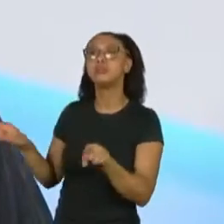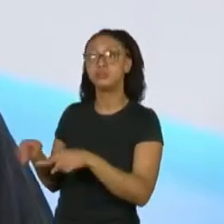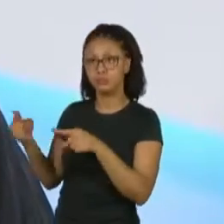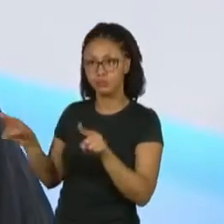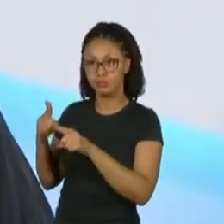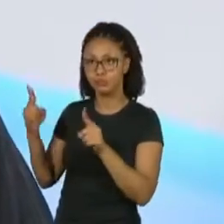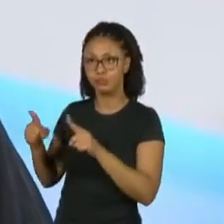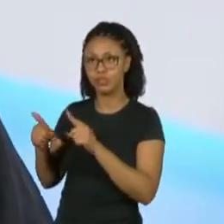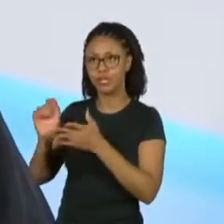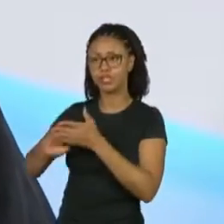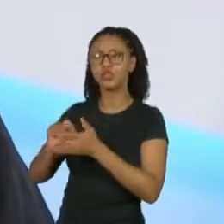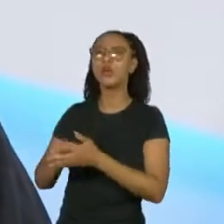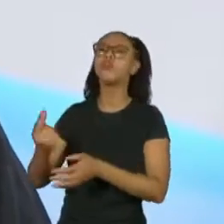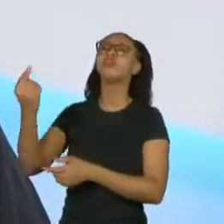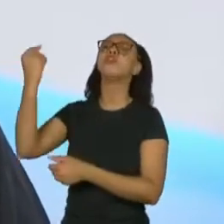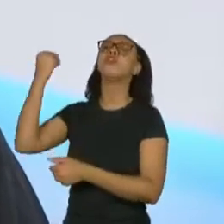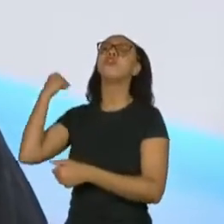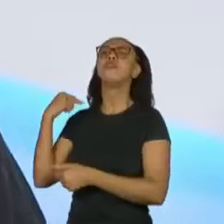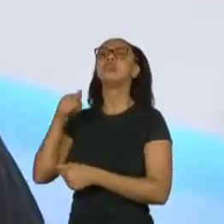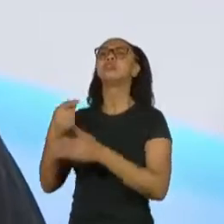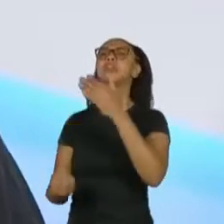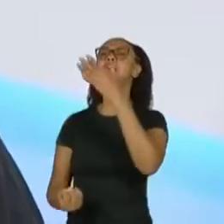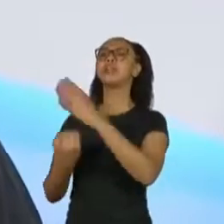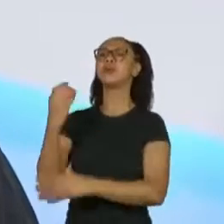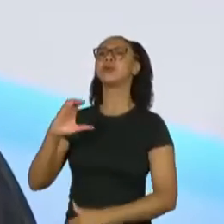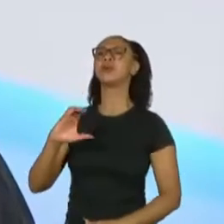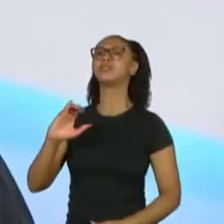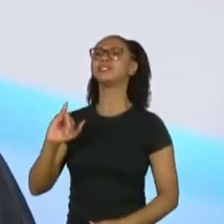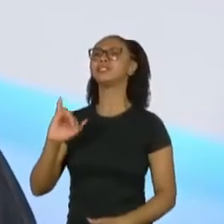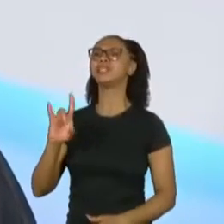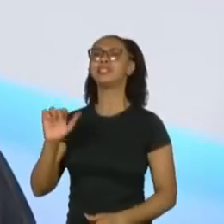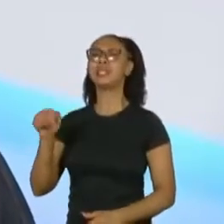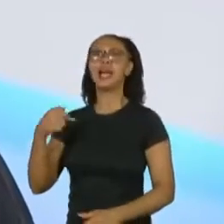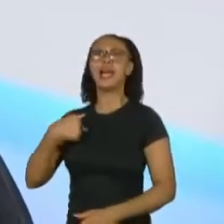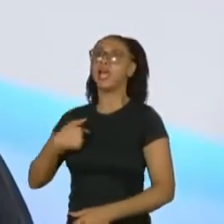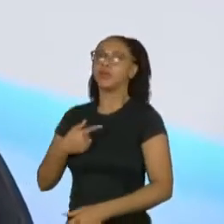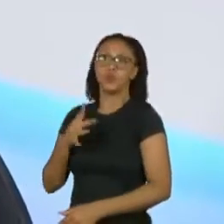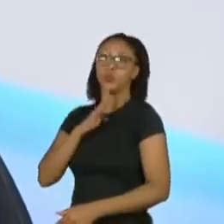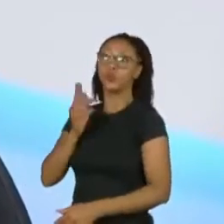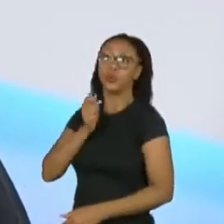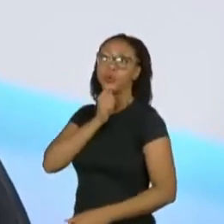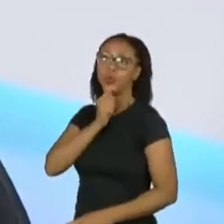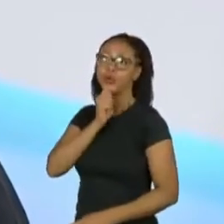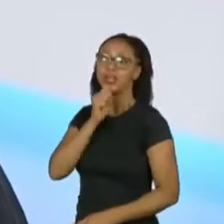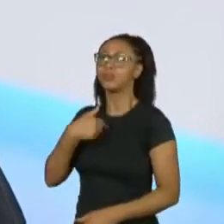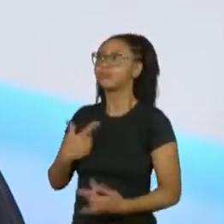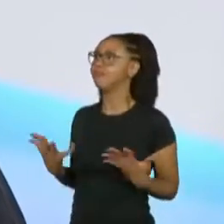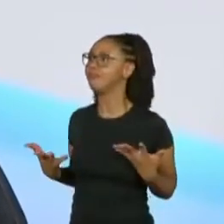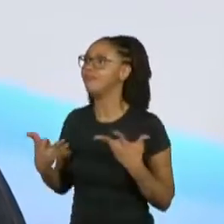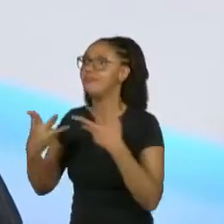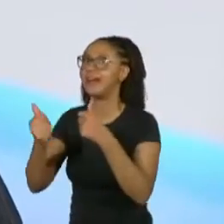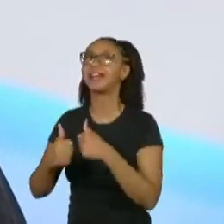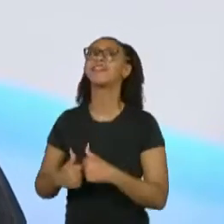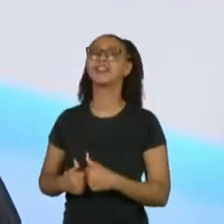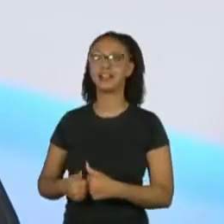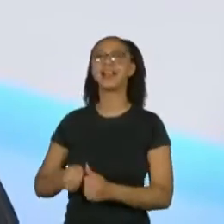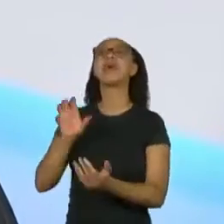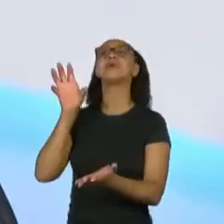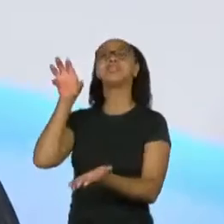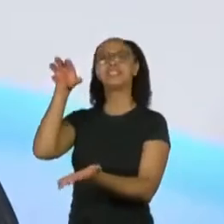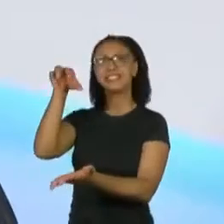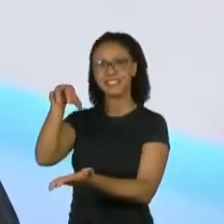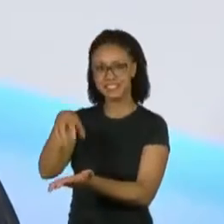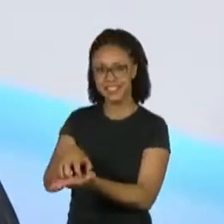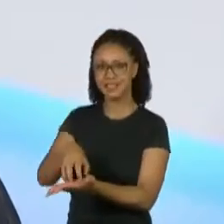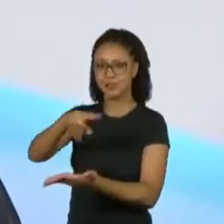fundou, com alguns amigos, o Cidã, que eu achei genial, eu não conhecia, achei, sei lá... Centro de Informação e Documentação do